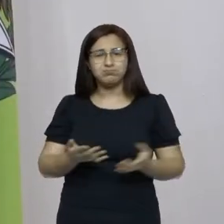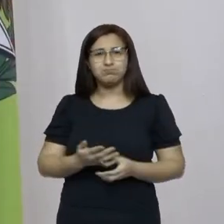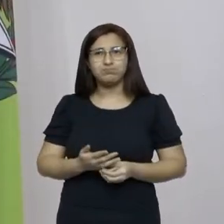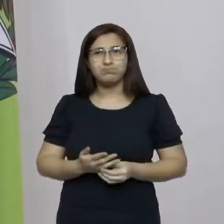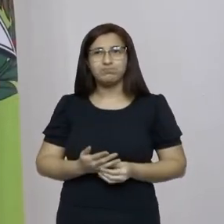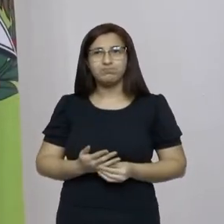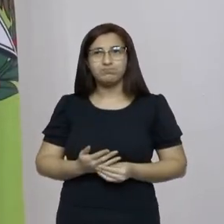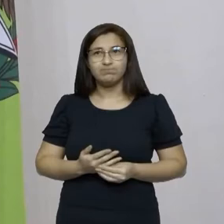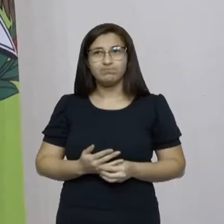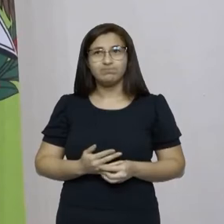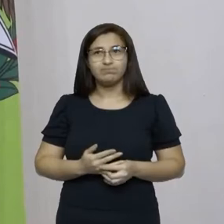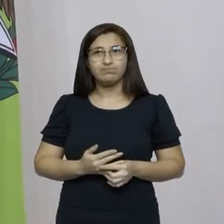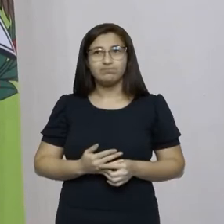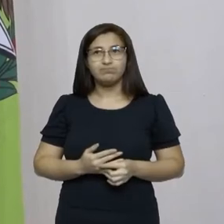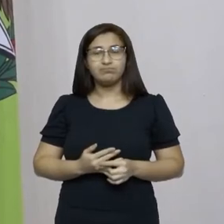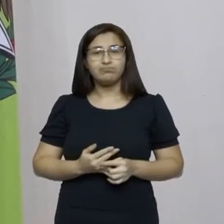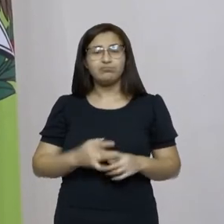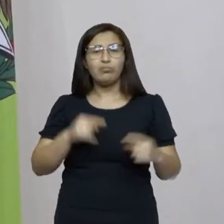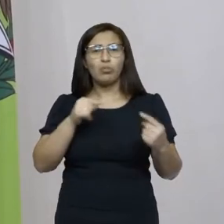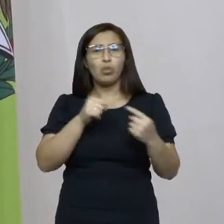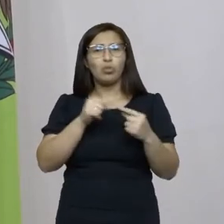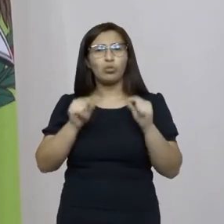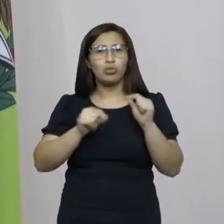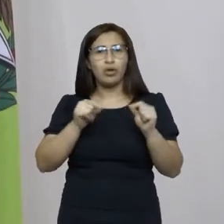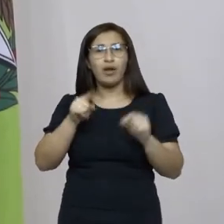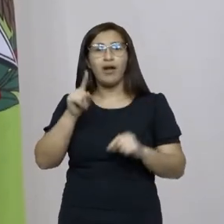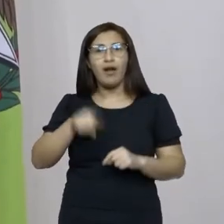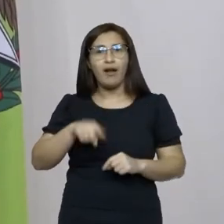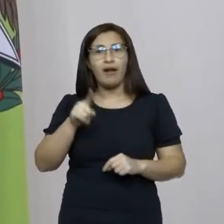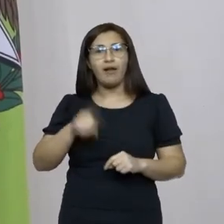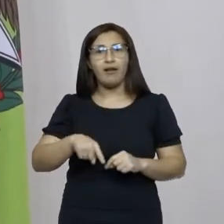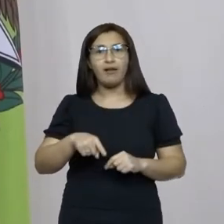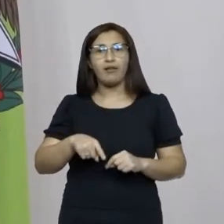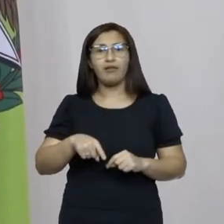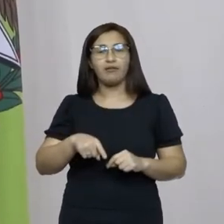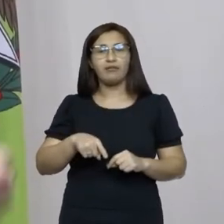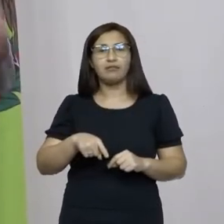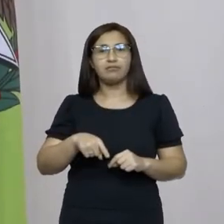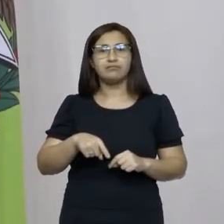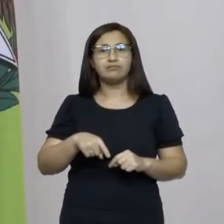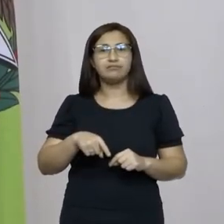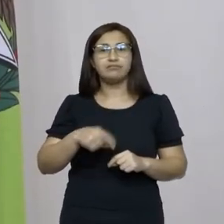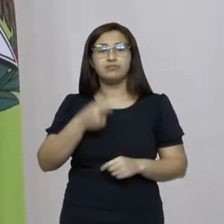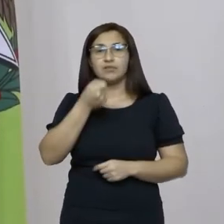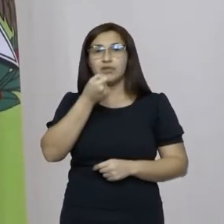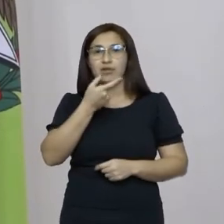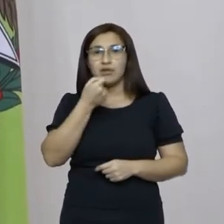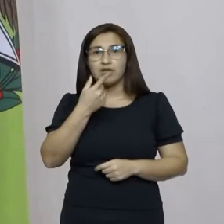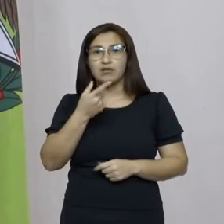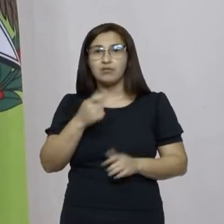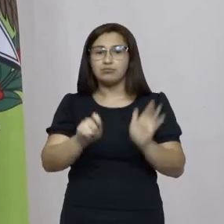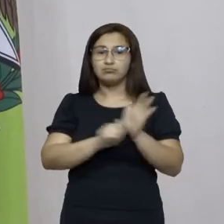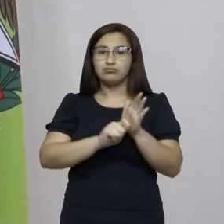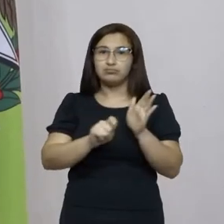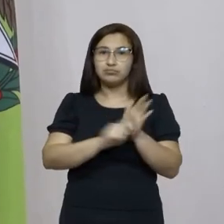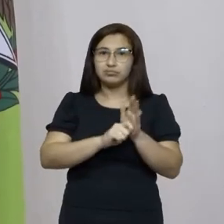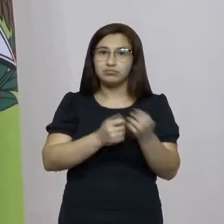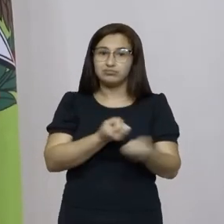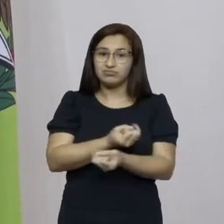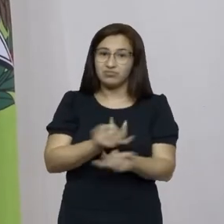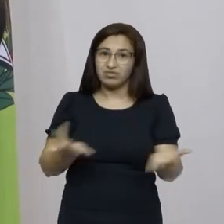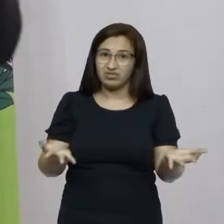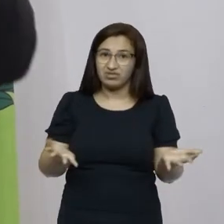o que que é isso? é tráfico de drogas quando você coloca o site